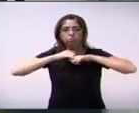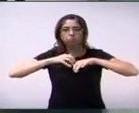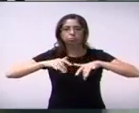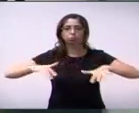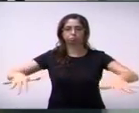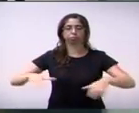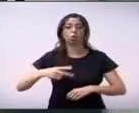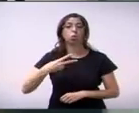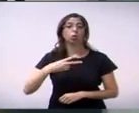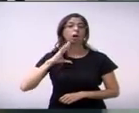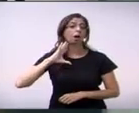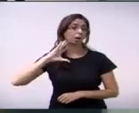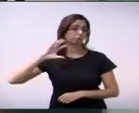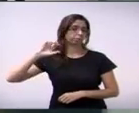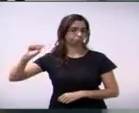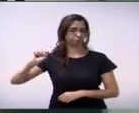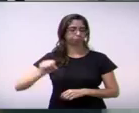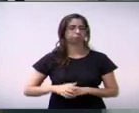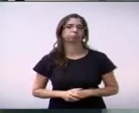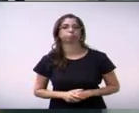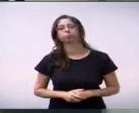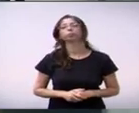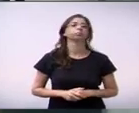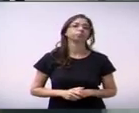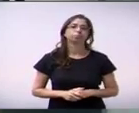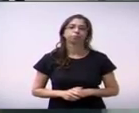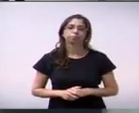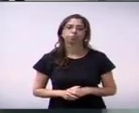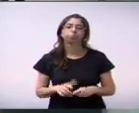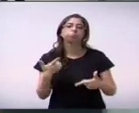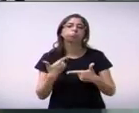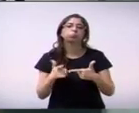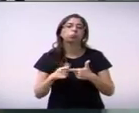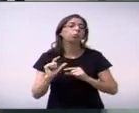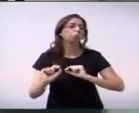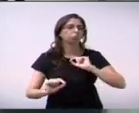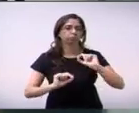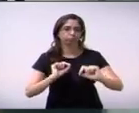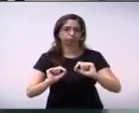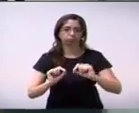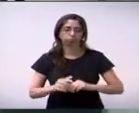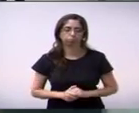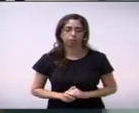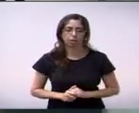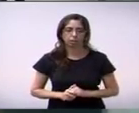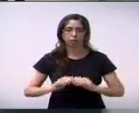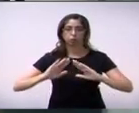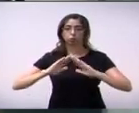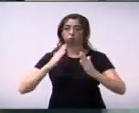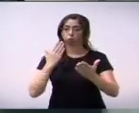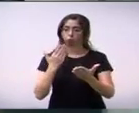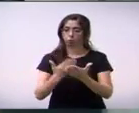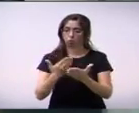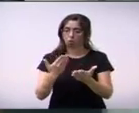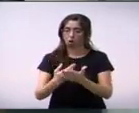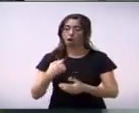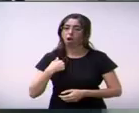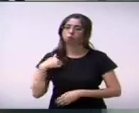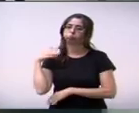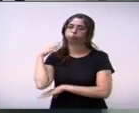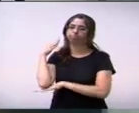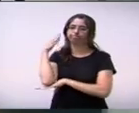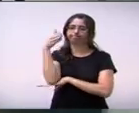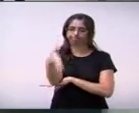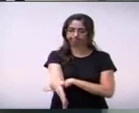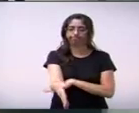Como em muitas síndromes, o maior problema, segundo as escolas, que eu fui procurar entender um pouco